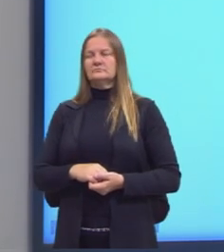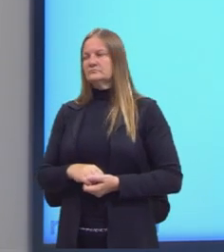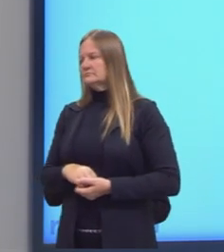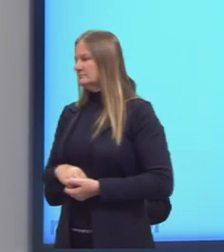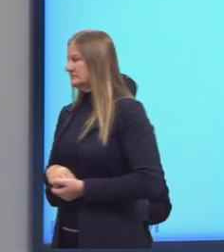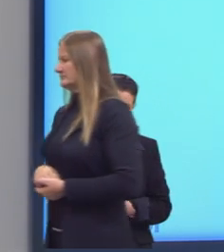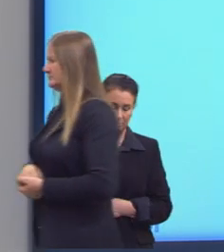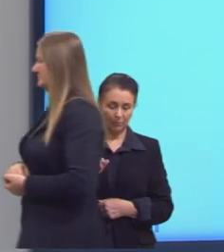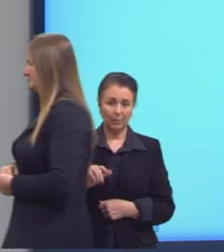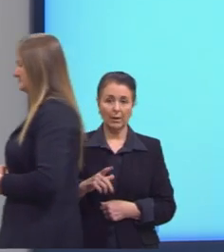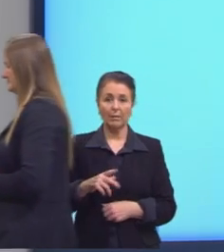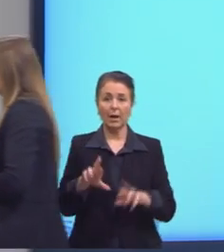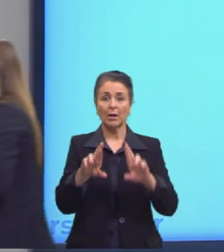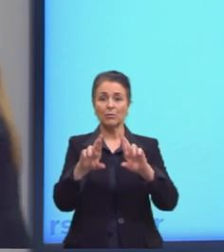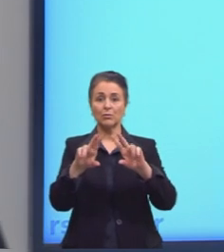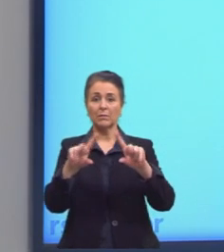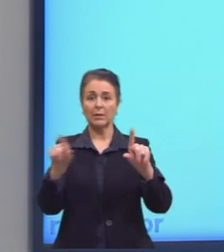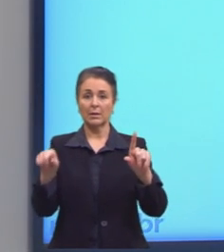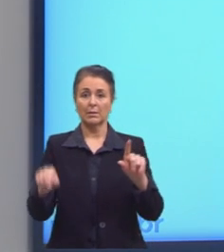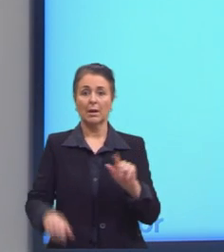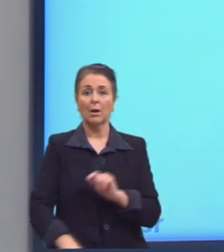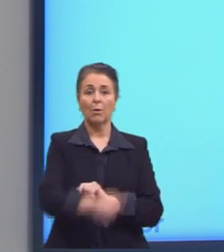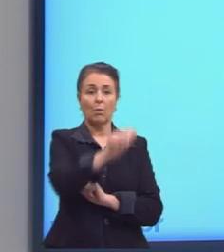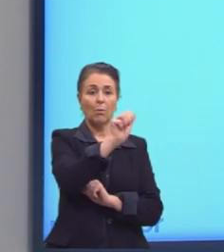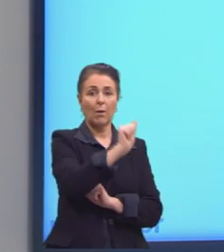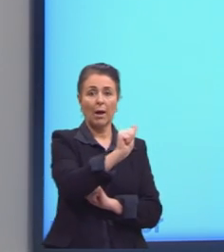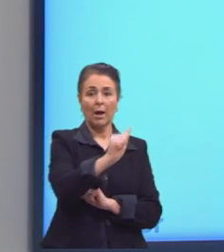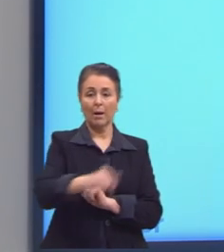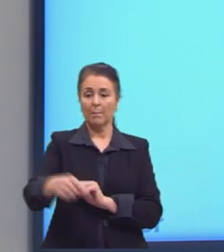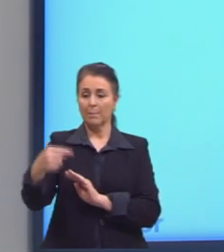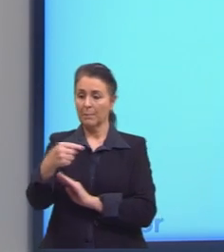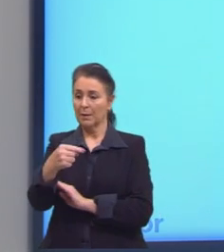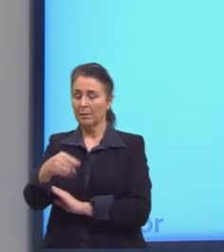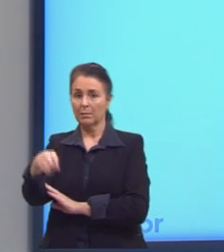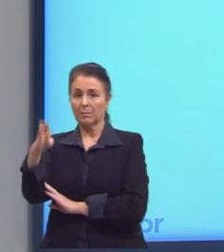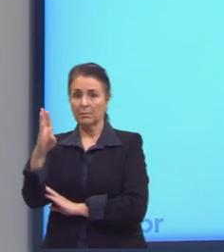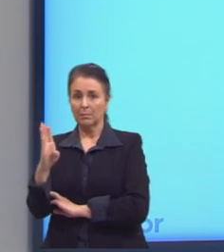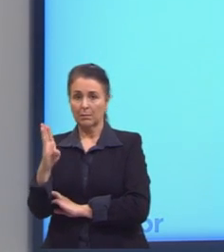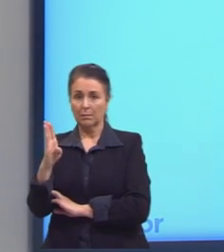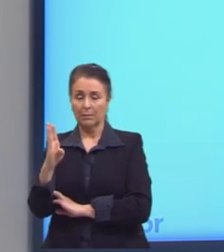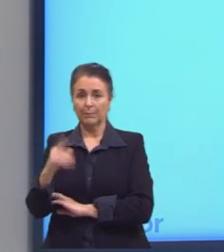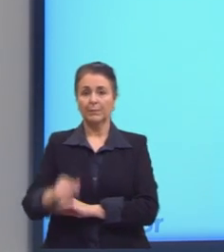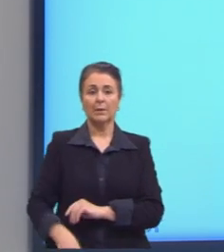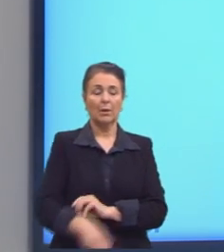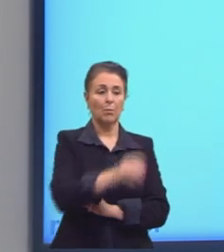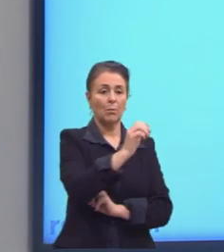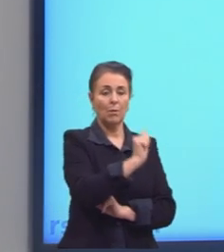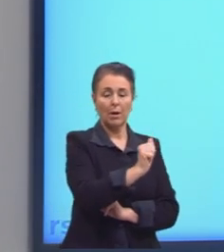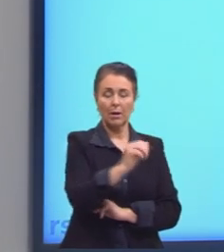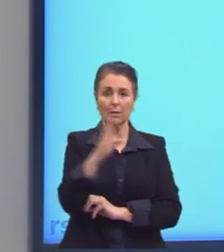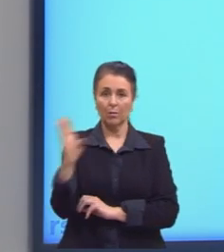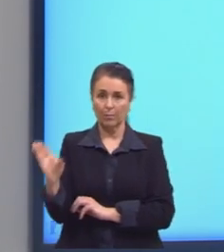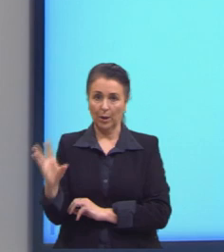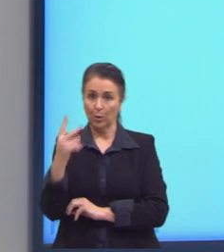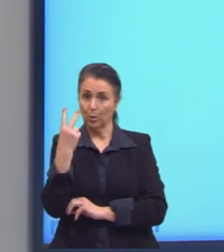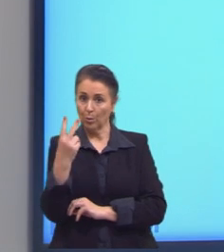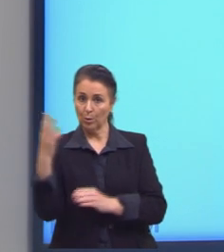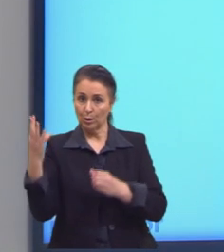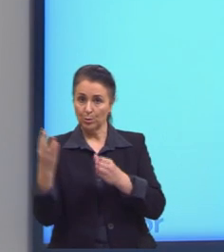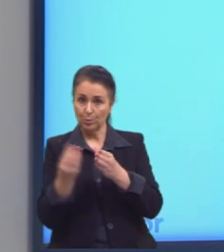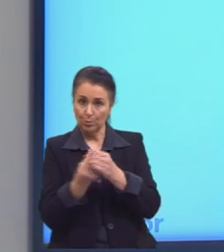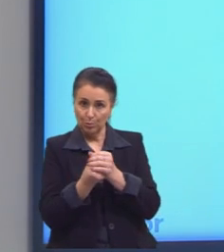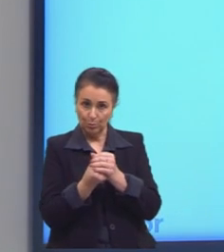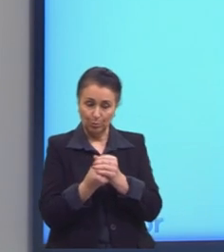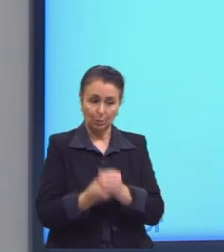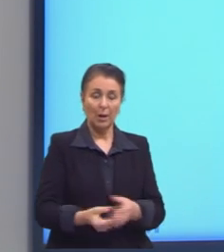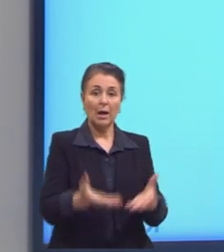diferença. Então, A menos B. Temos os dois conjuntos, A e B. Mas eu quero os elementos que